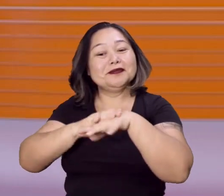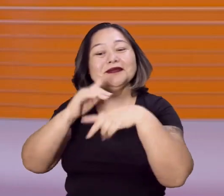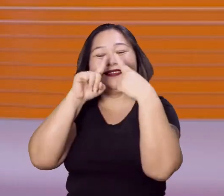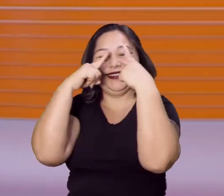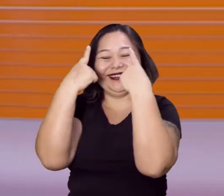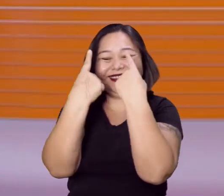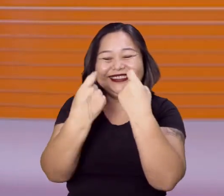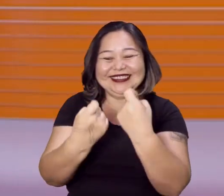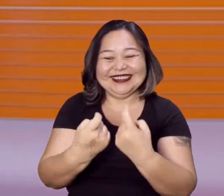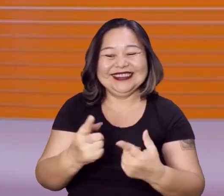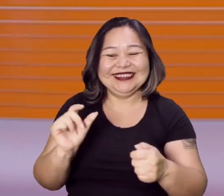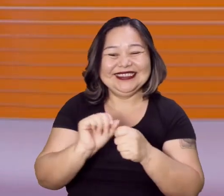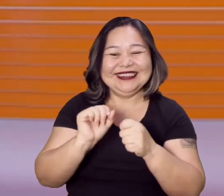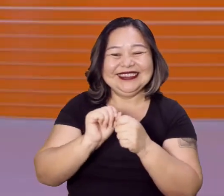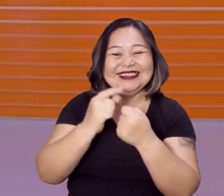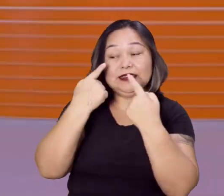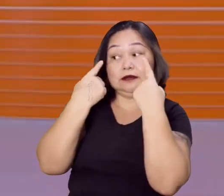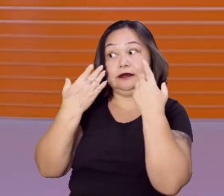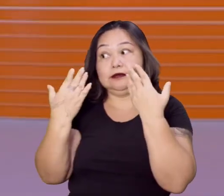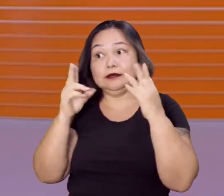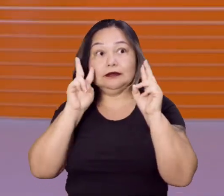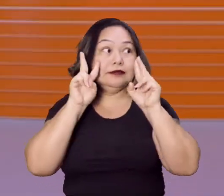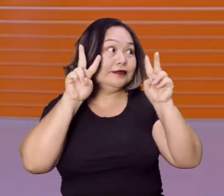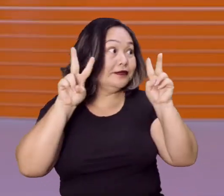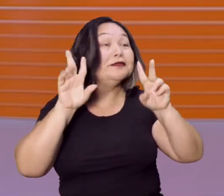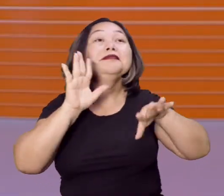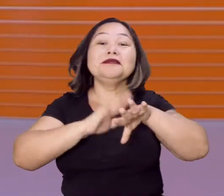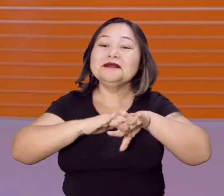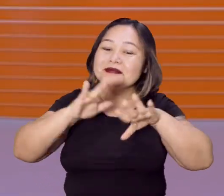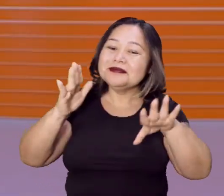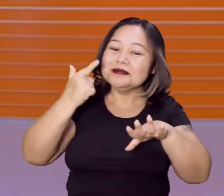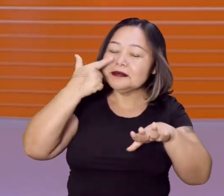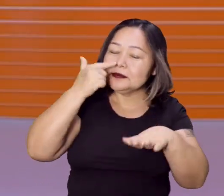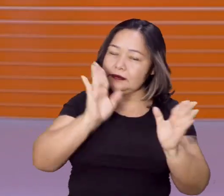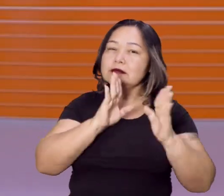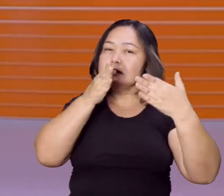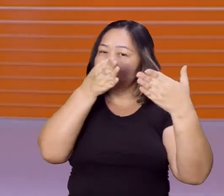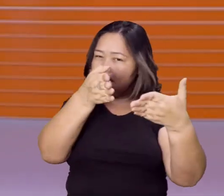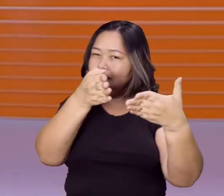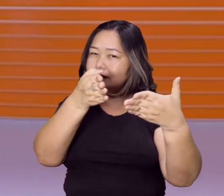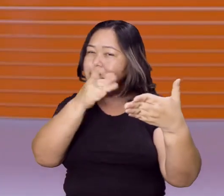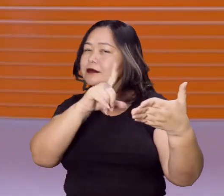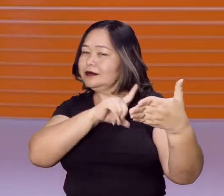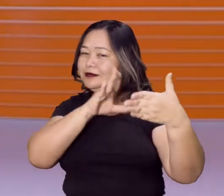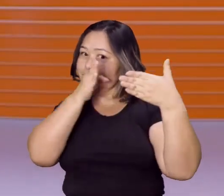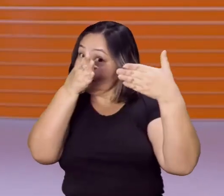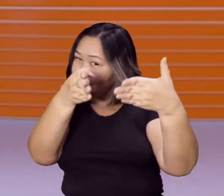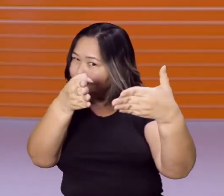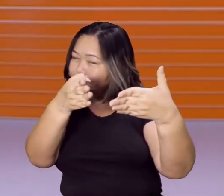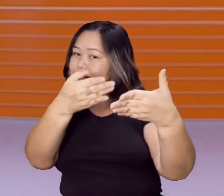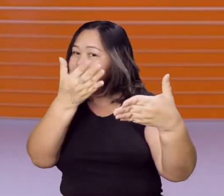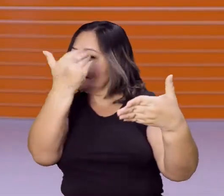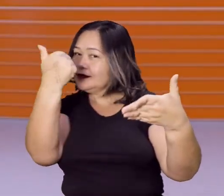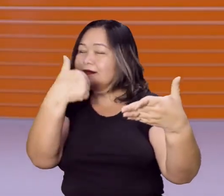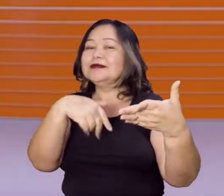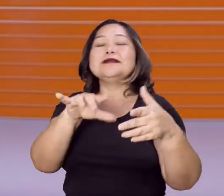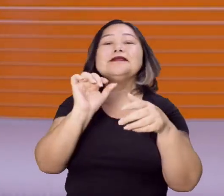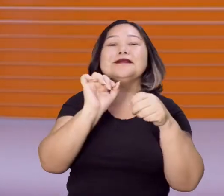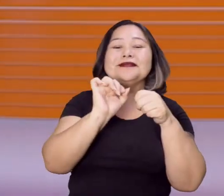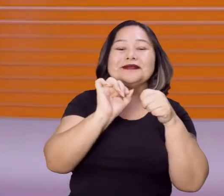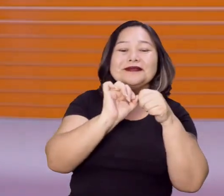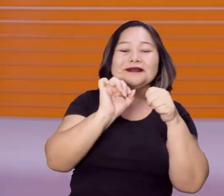interessantes, né? Vocês ficam ali visualizando, mas vamos ter um foco, vamos ter foco para a gente fazer